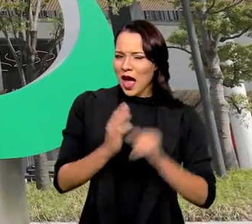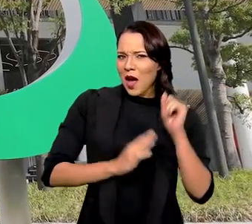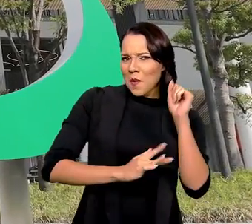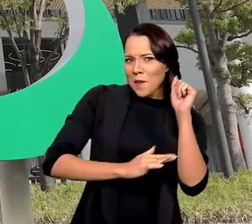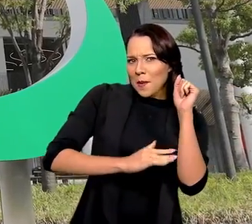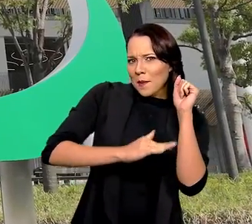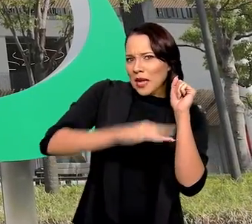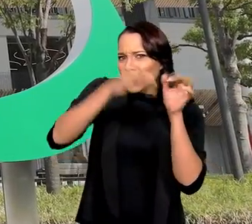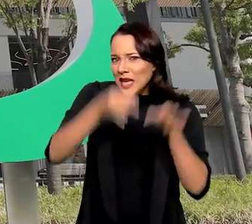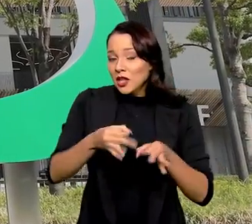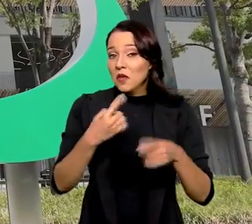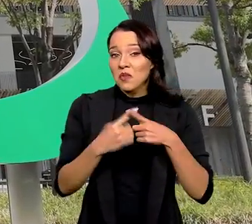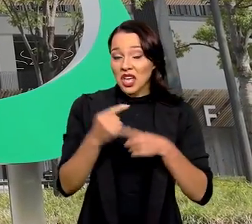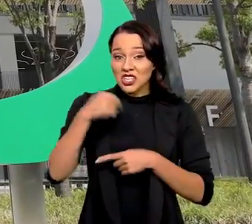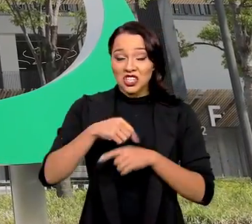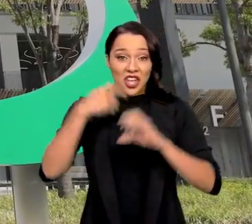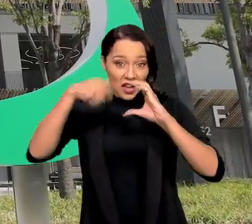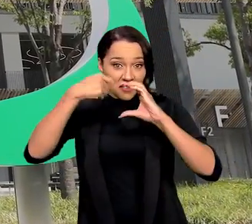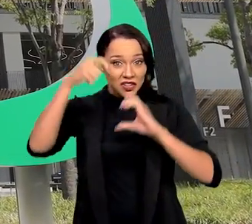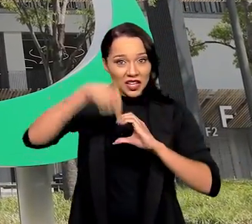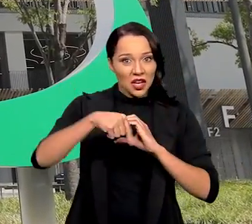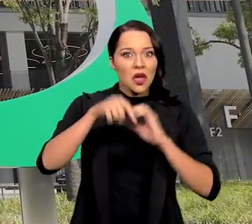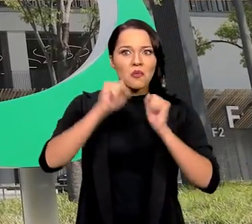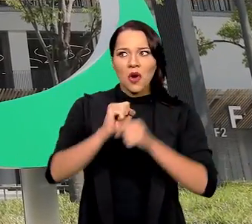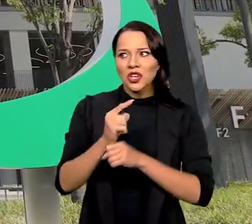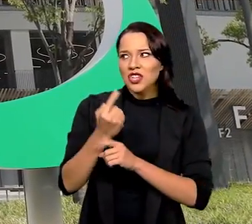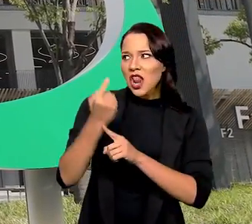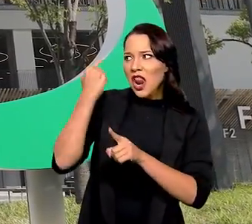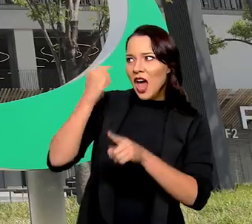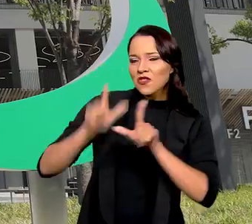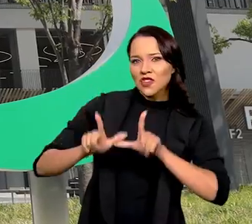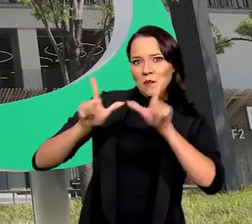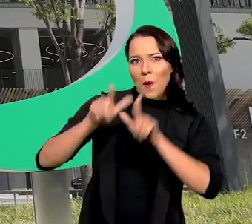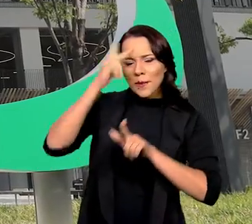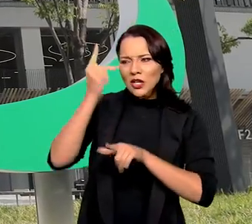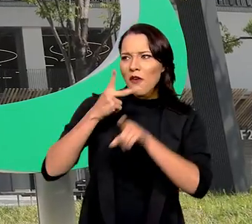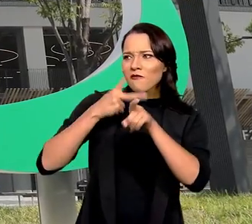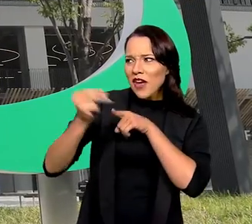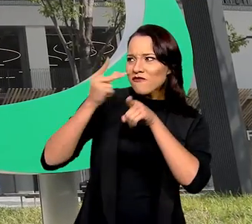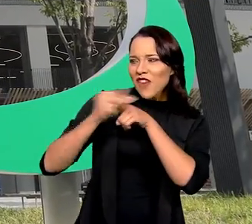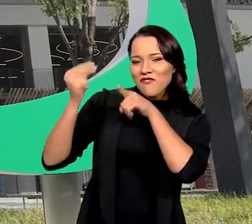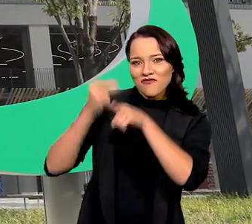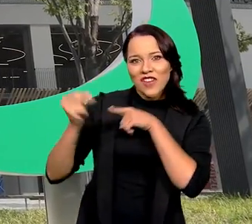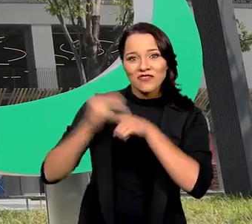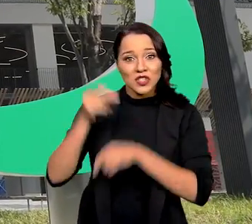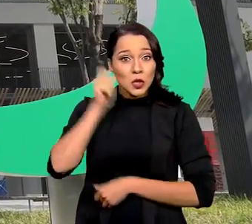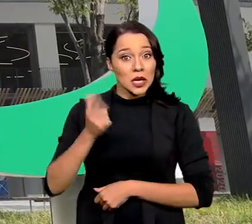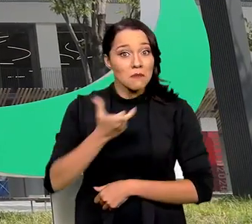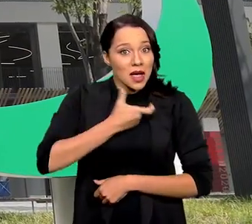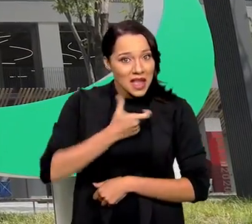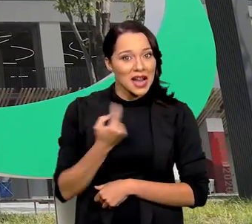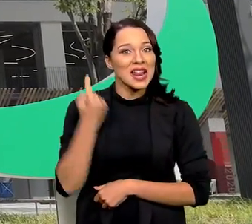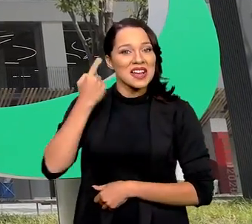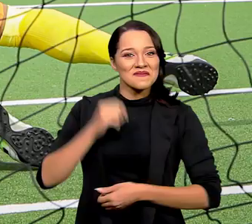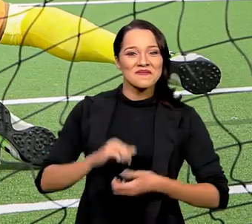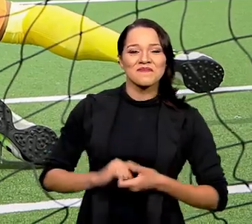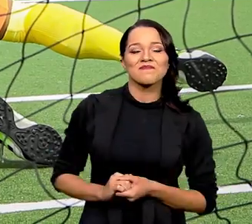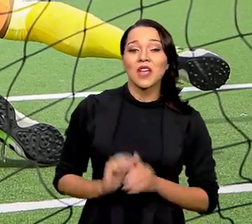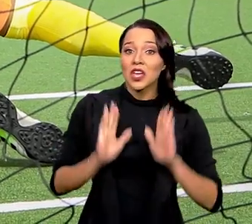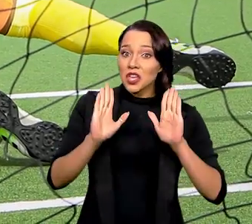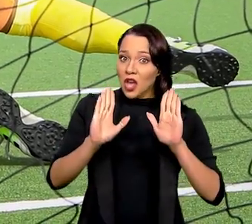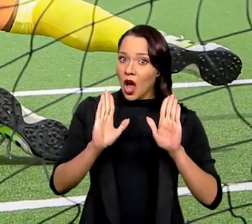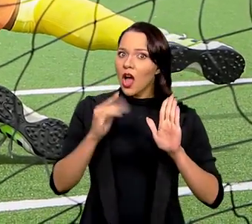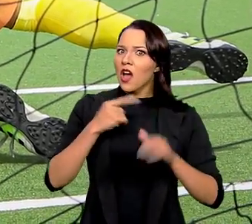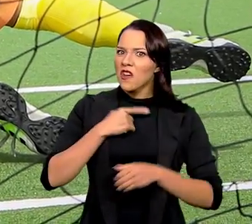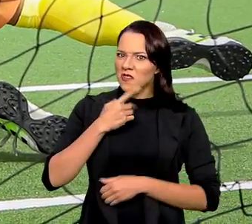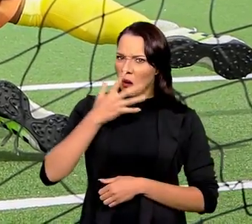falar a posição exata aqui, porque enquanto a gente está gravando, alguém pode estar ganhando mais uma medalha nesse exato momento lá em Tóquio. E